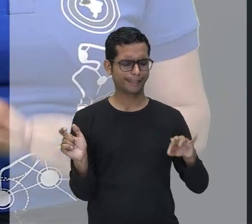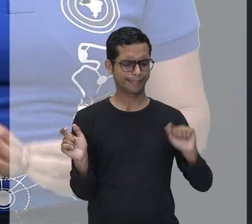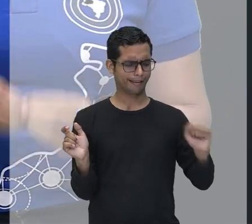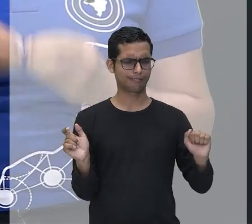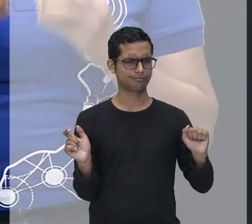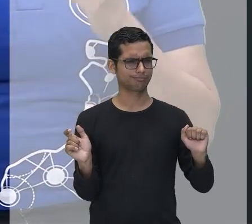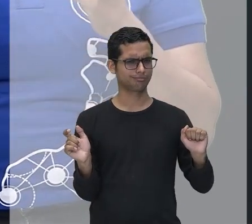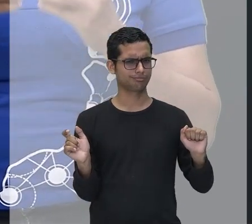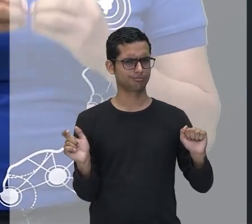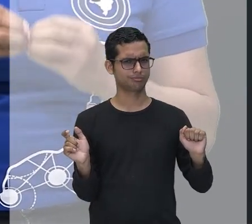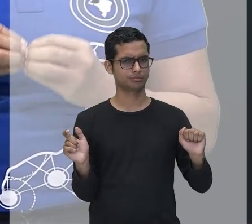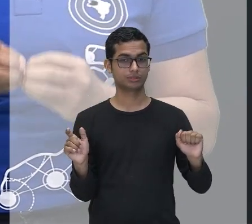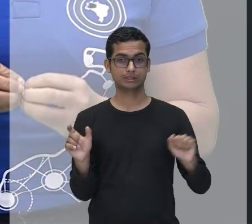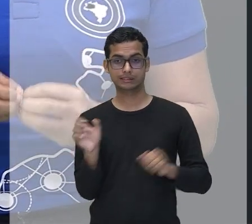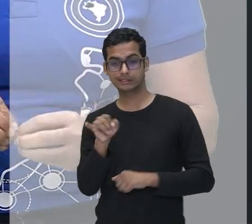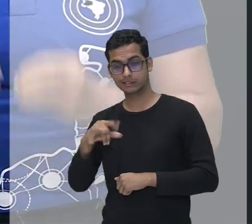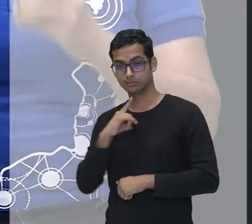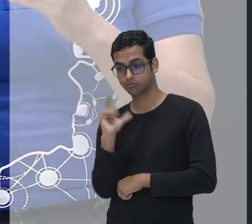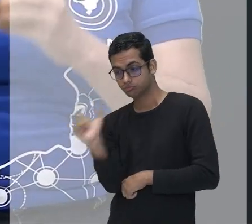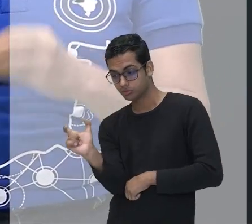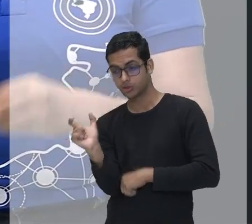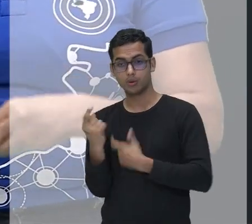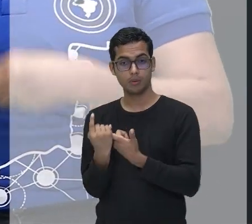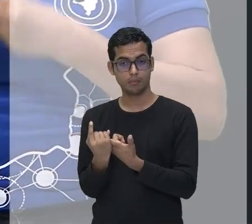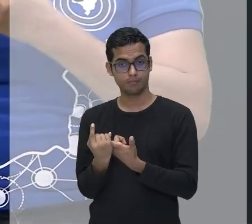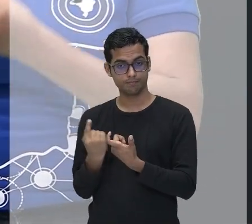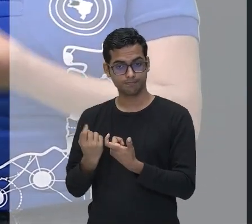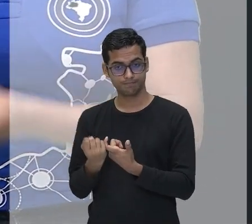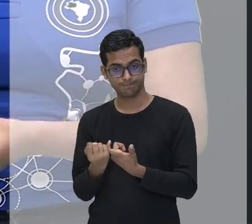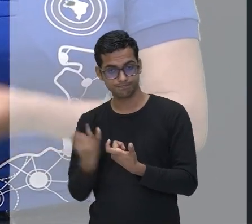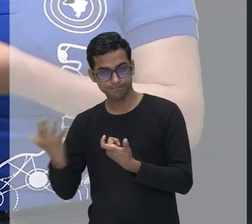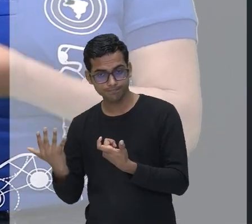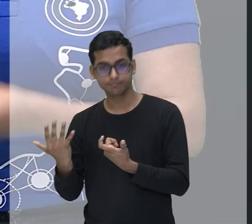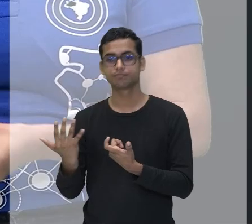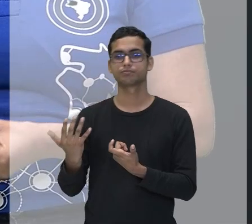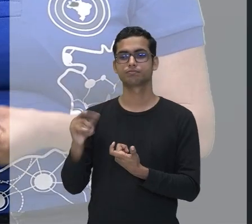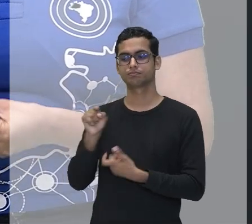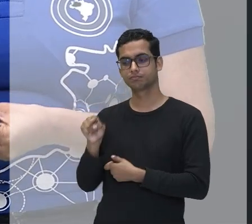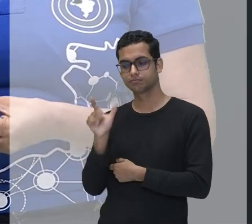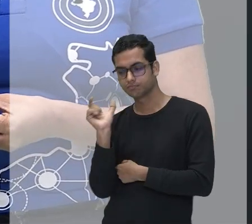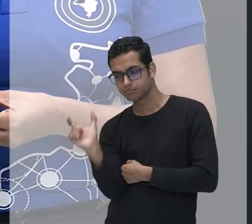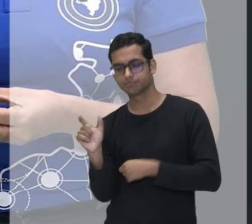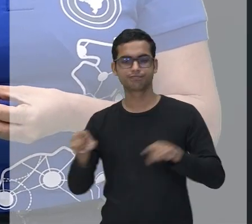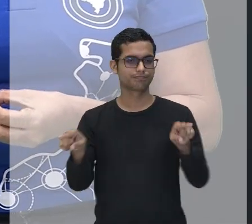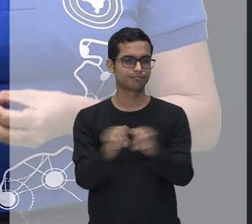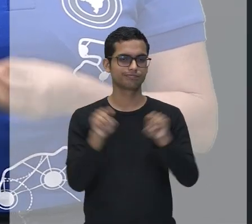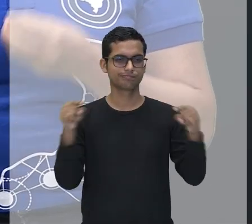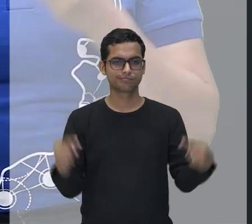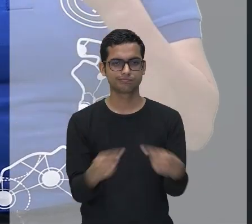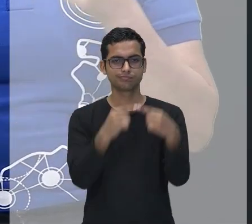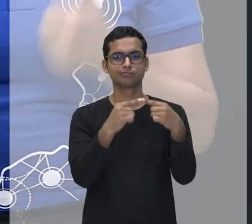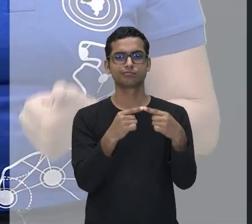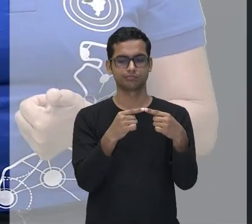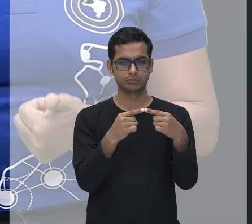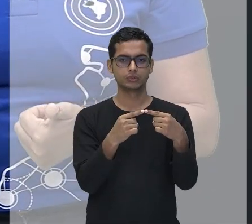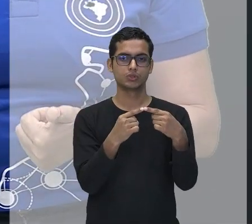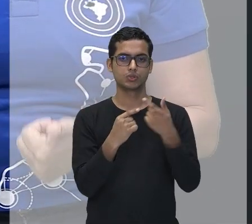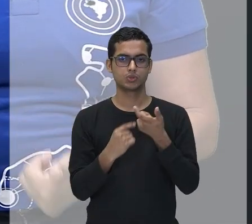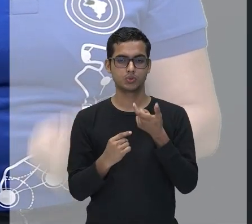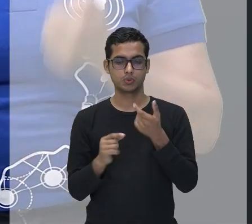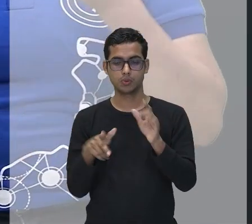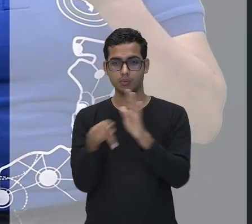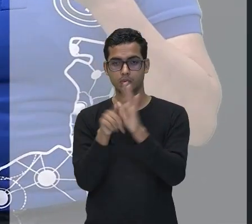eu tenho um substantivo no plural, também adjetivo no plural. Se eu dar